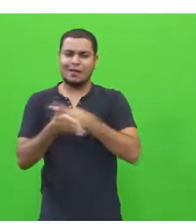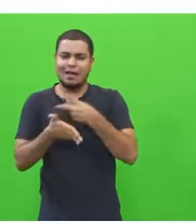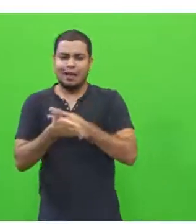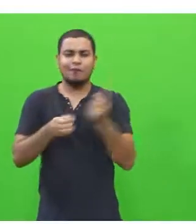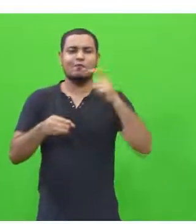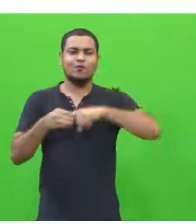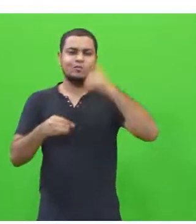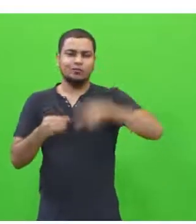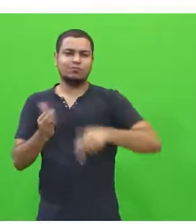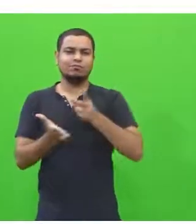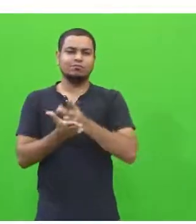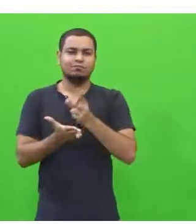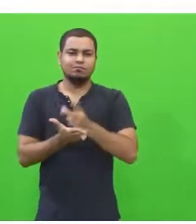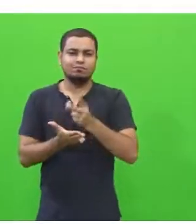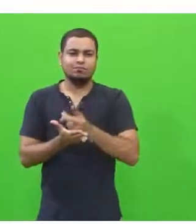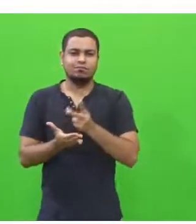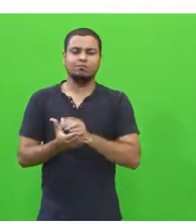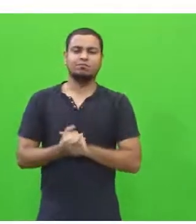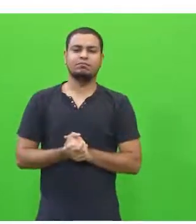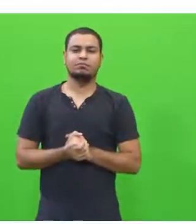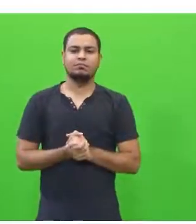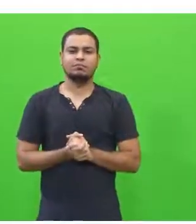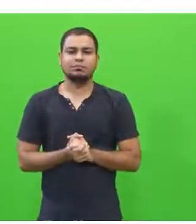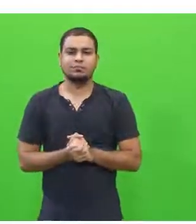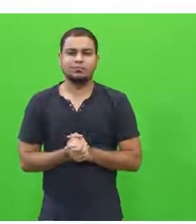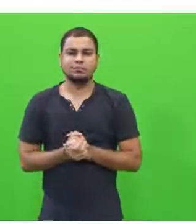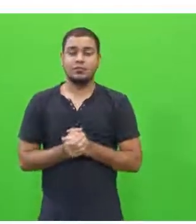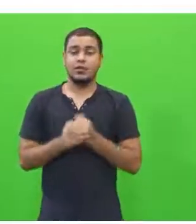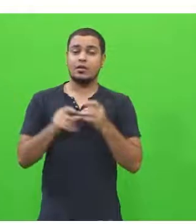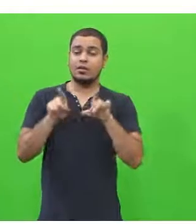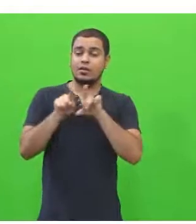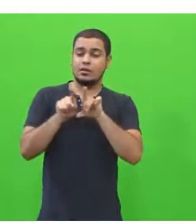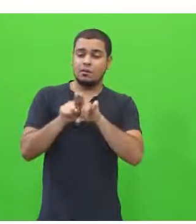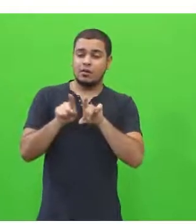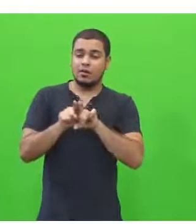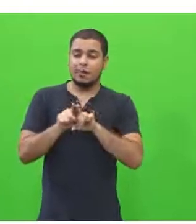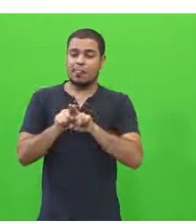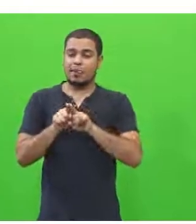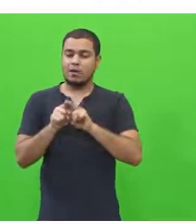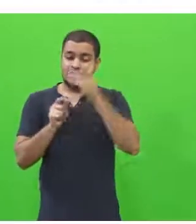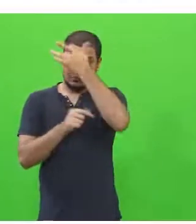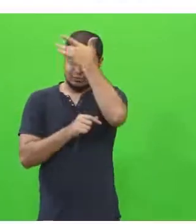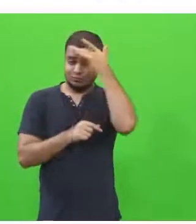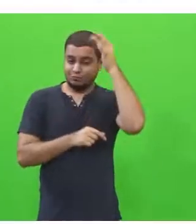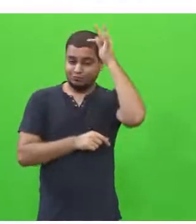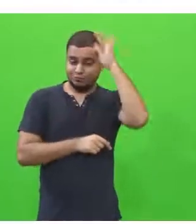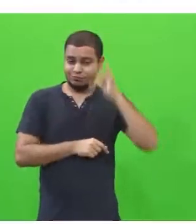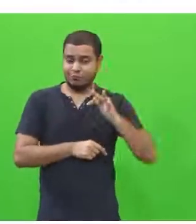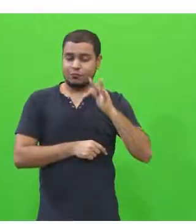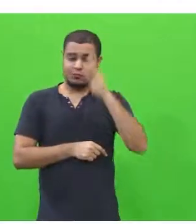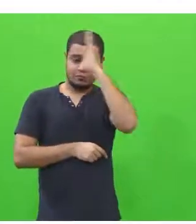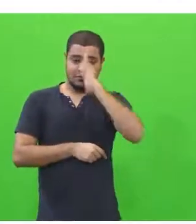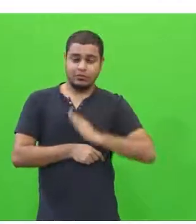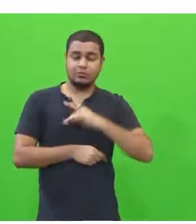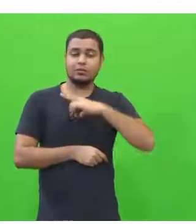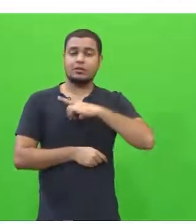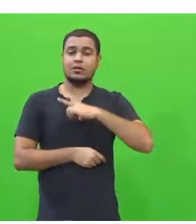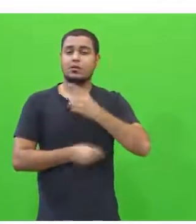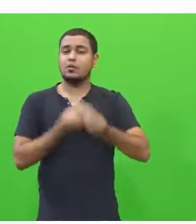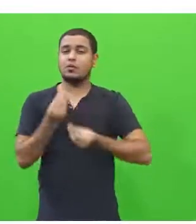novamente e assim sucessivamente. Além dos grandes escritores brasileiros, nós também